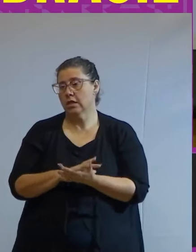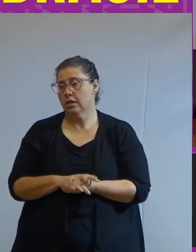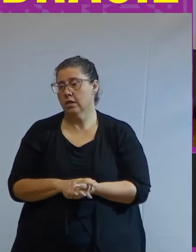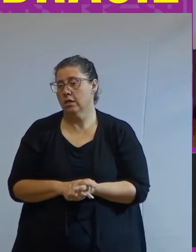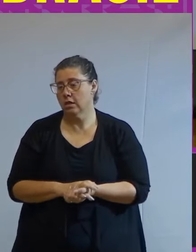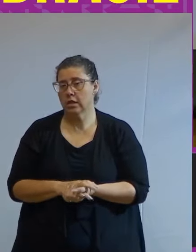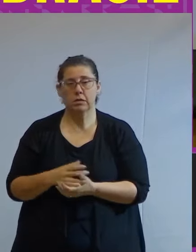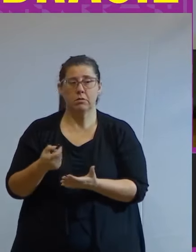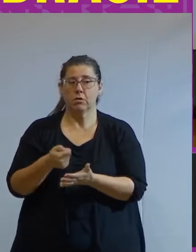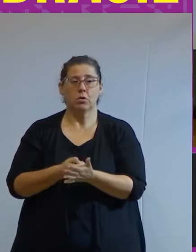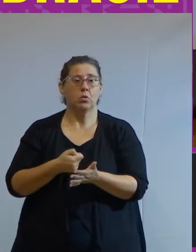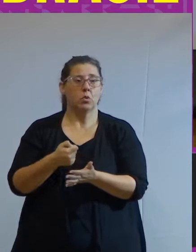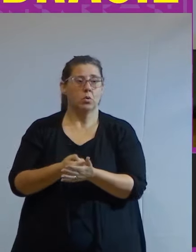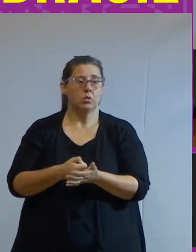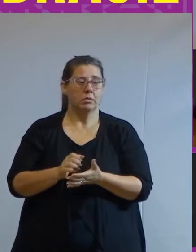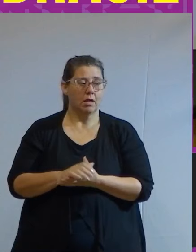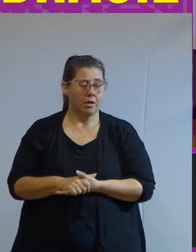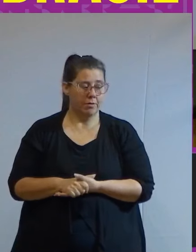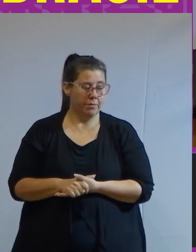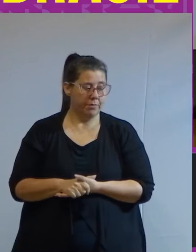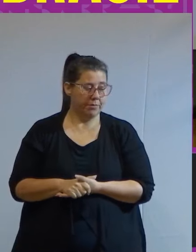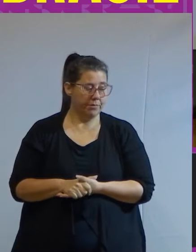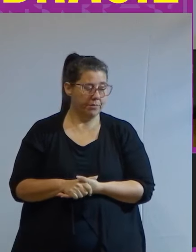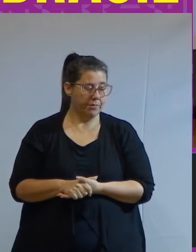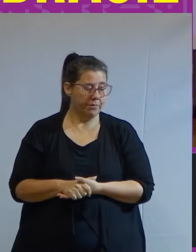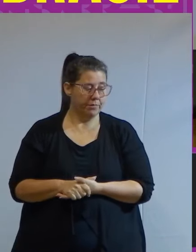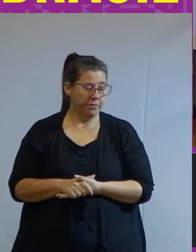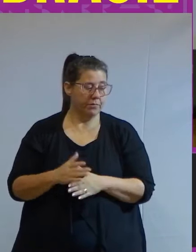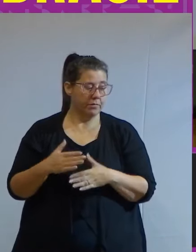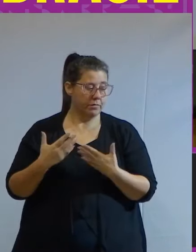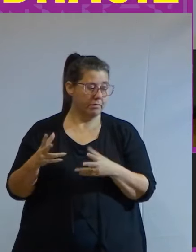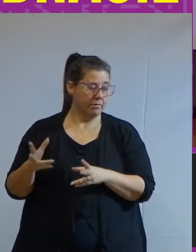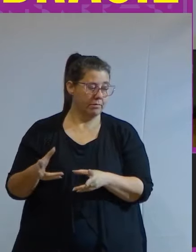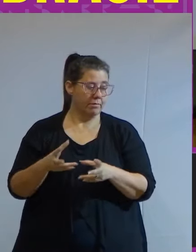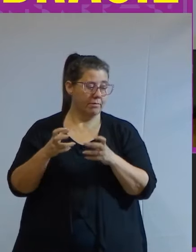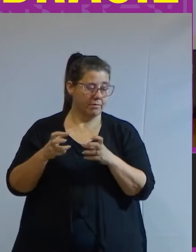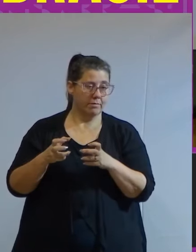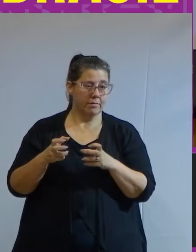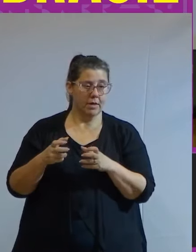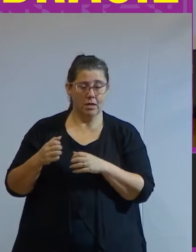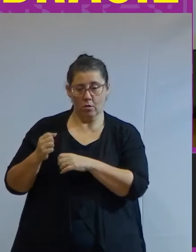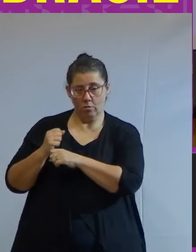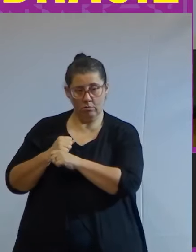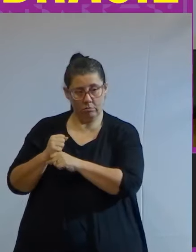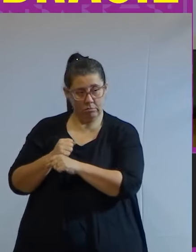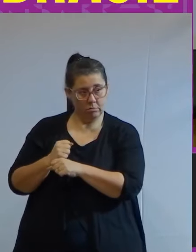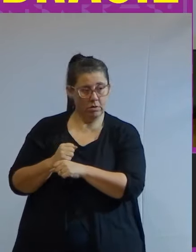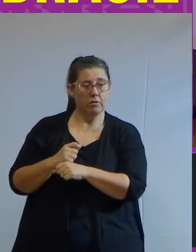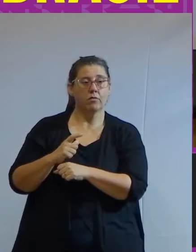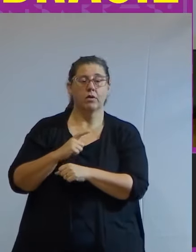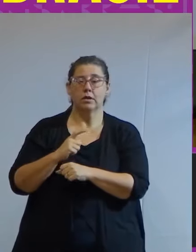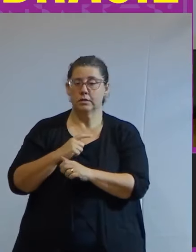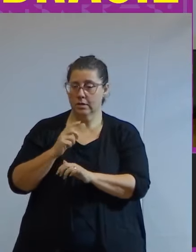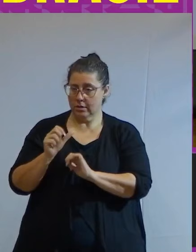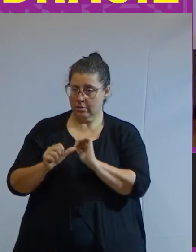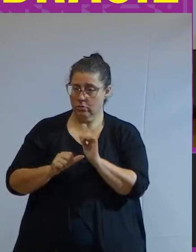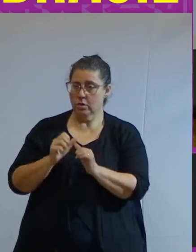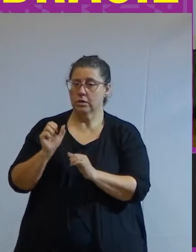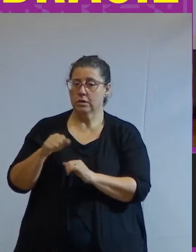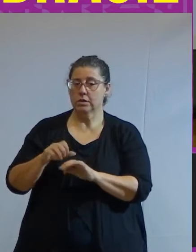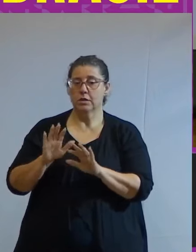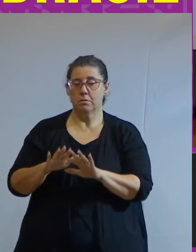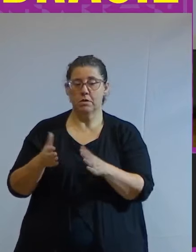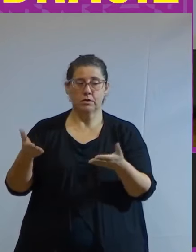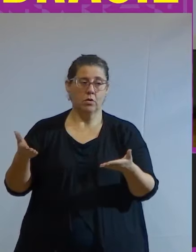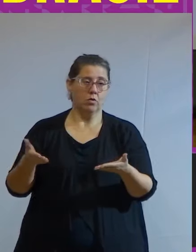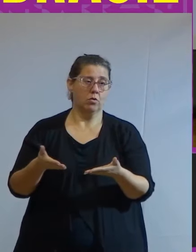sem lutar sobre isso então eu vejo que daqui a alguns anos vai haver essas mudanças mas a